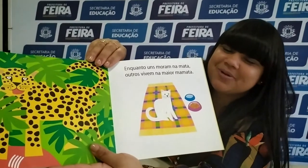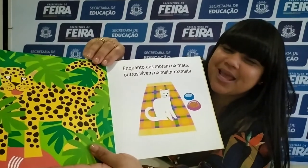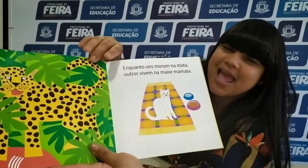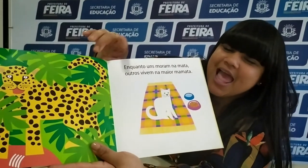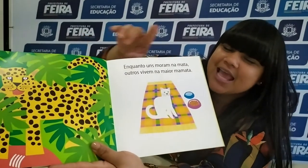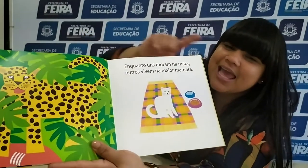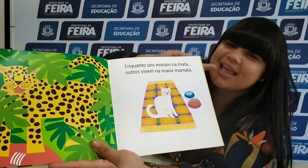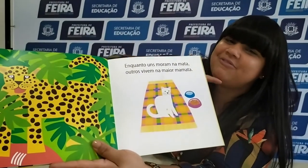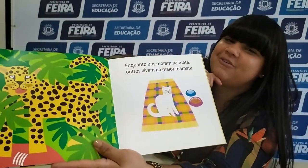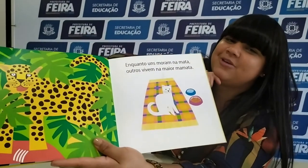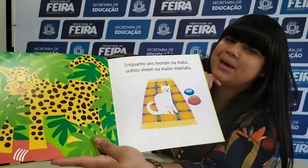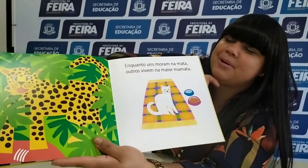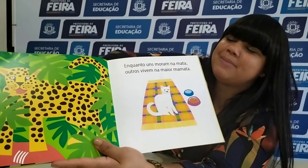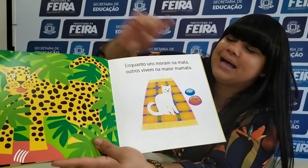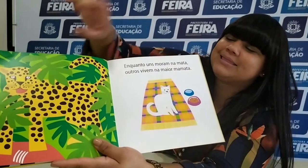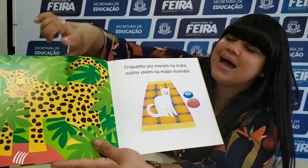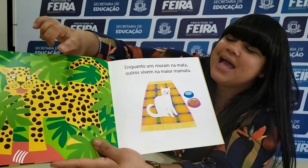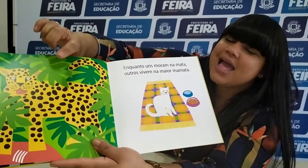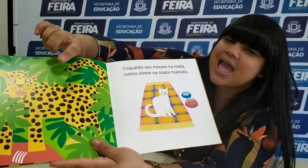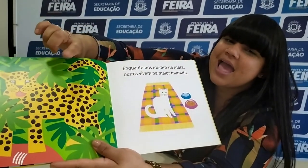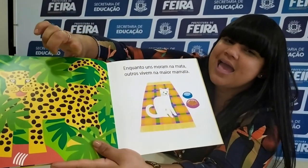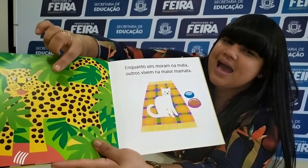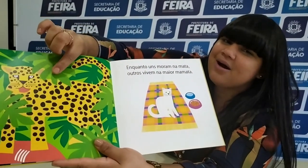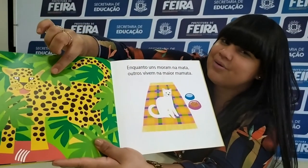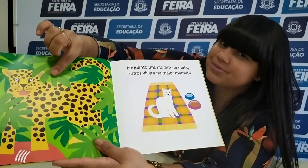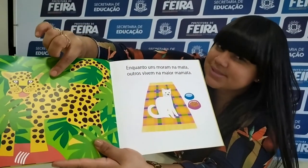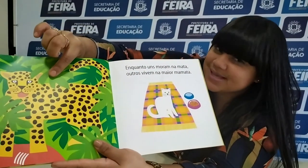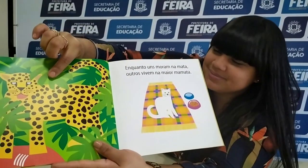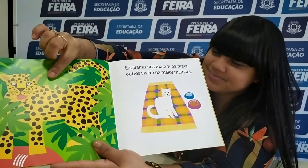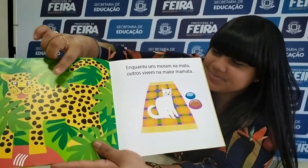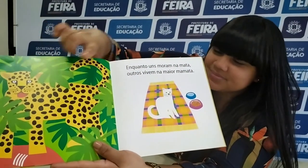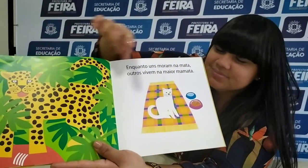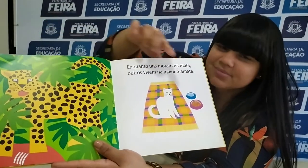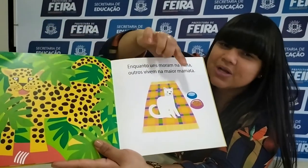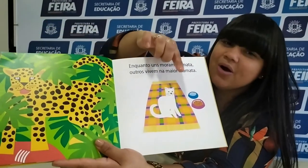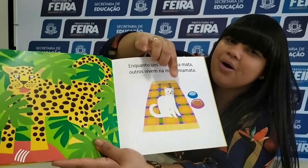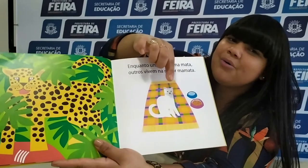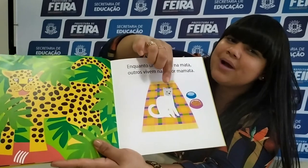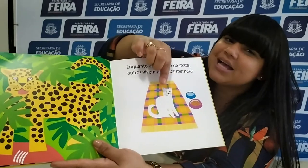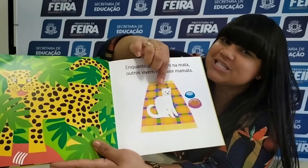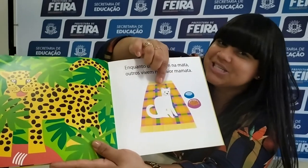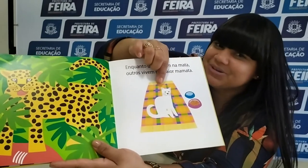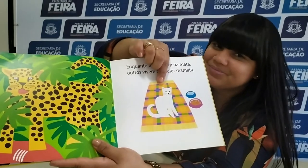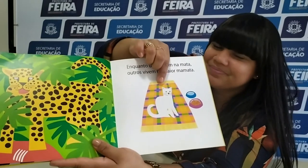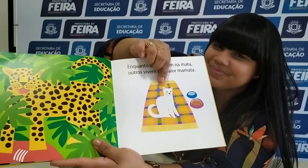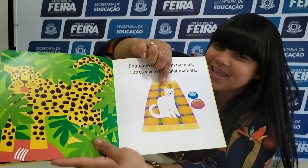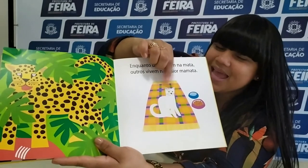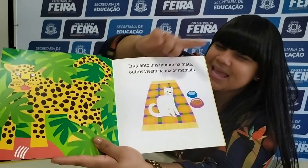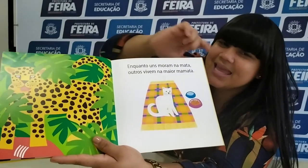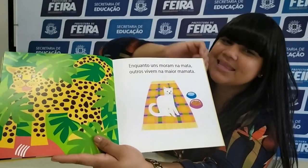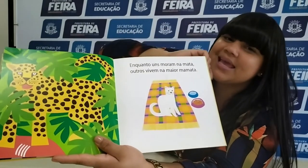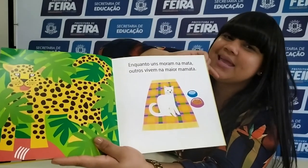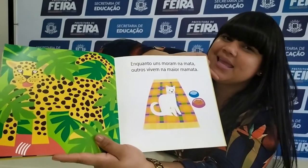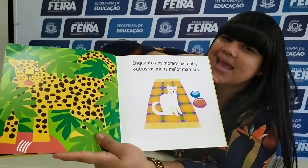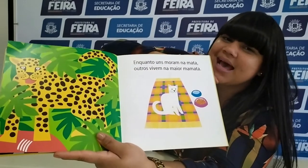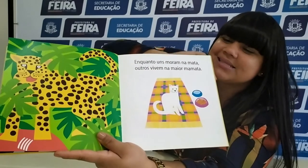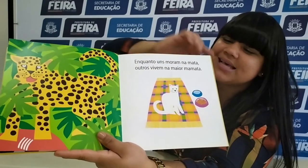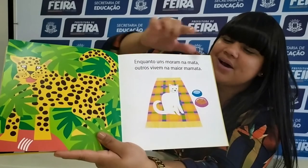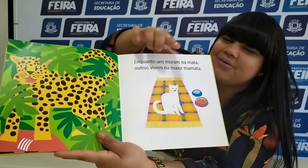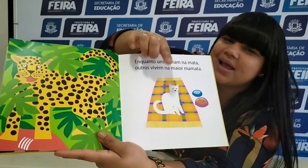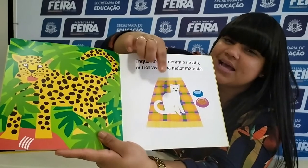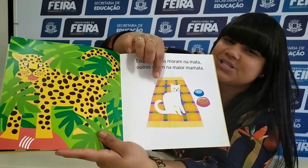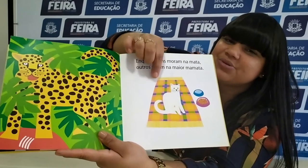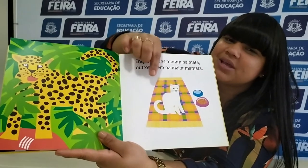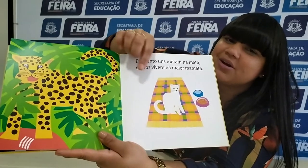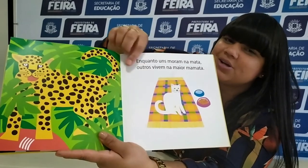vamos descobrir quem é que vive na mamata. É a onça ou o gatinho? Quem tem aí em